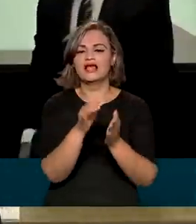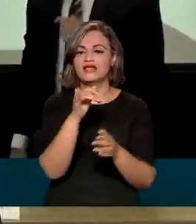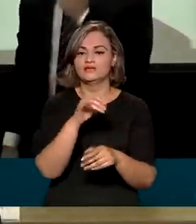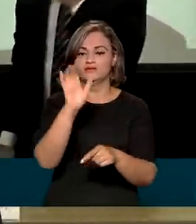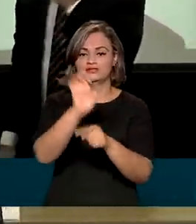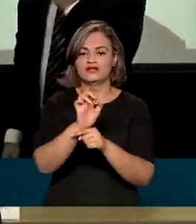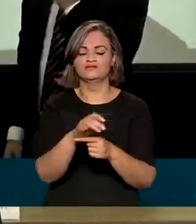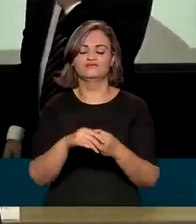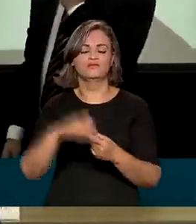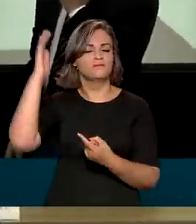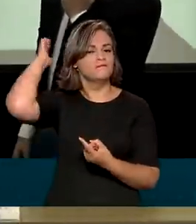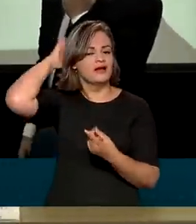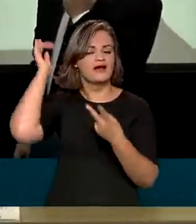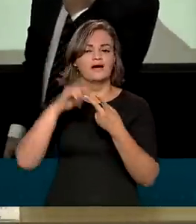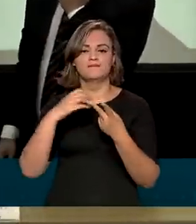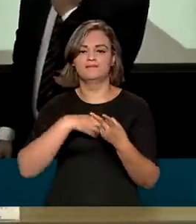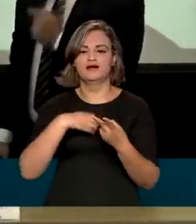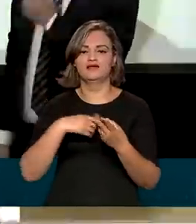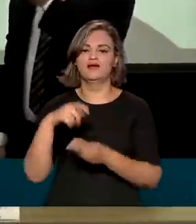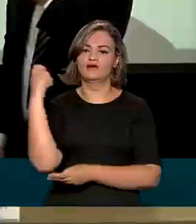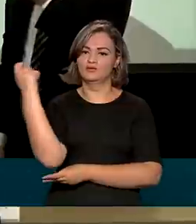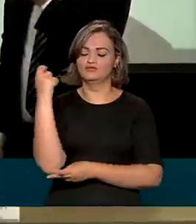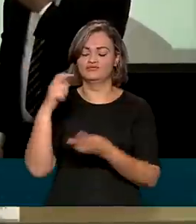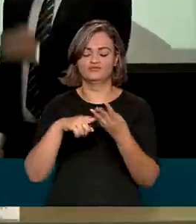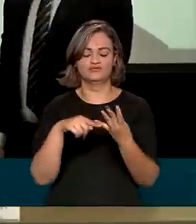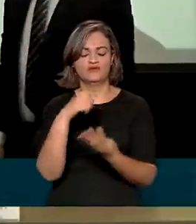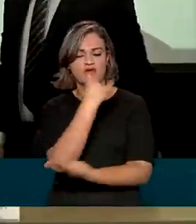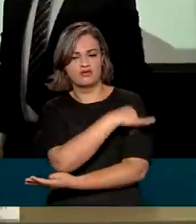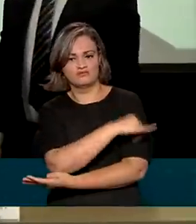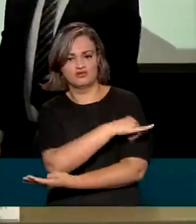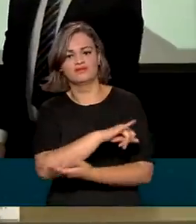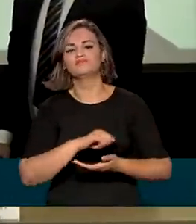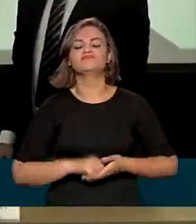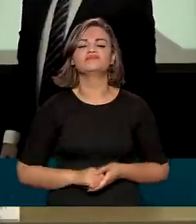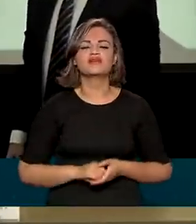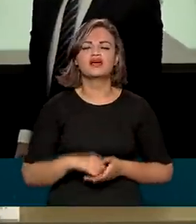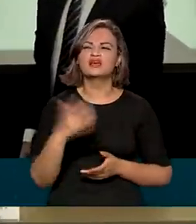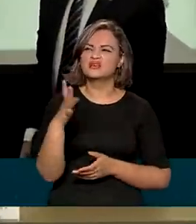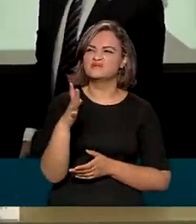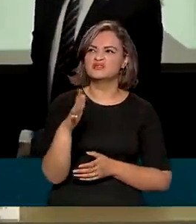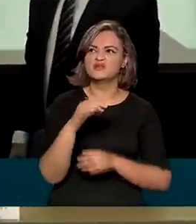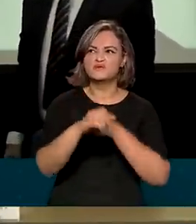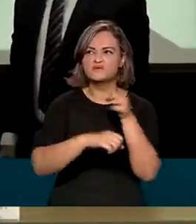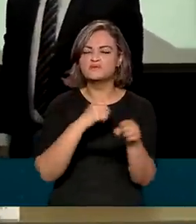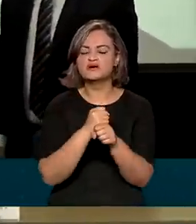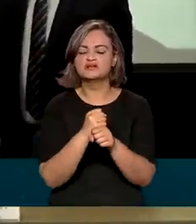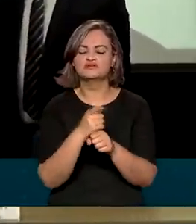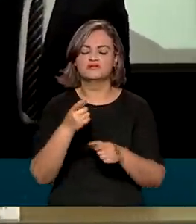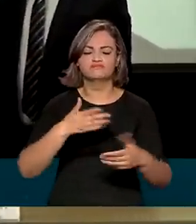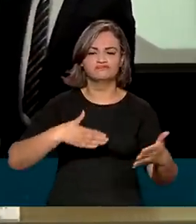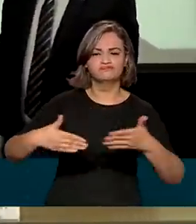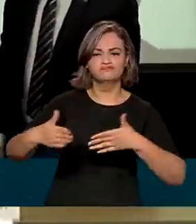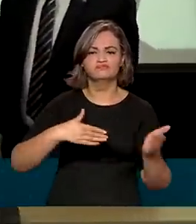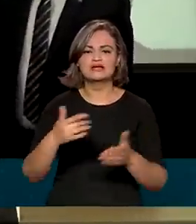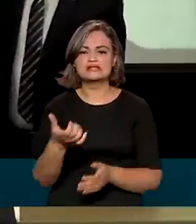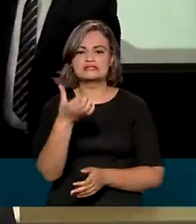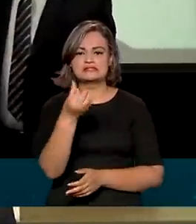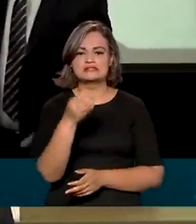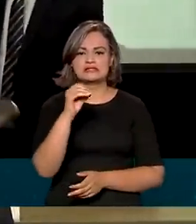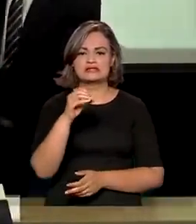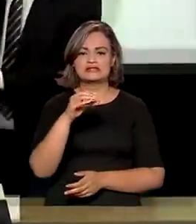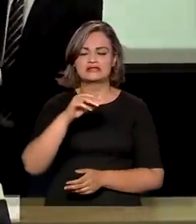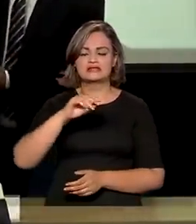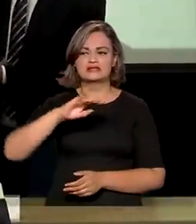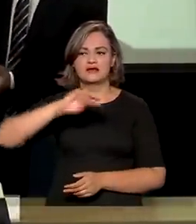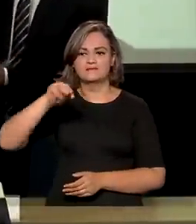eles Pará, Bahia, Rio Grande do Sul e Rio de Janeiro. A estimativa é que, por ano, circulem mais de 60 milhões de